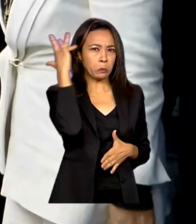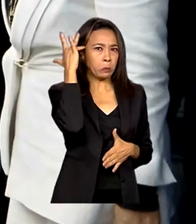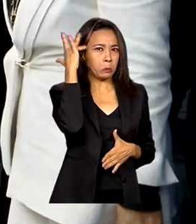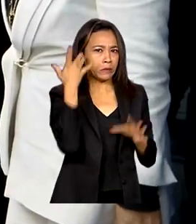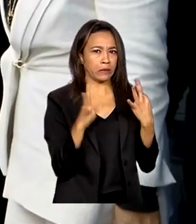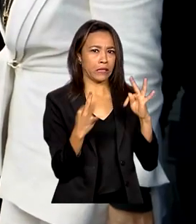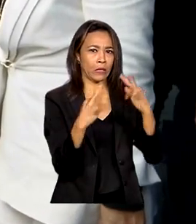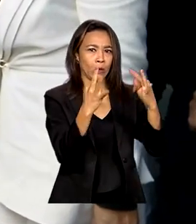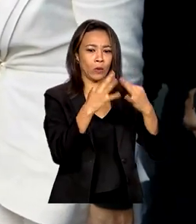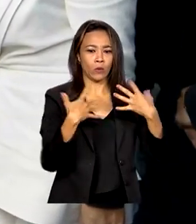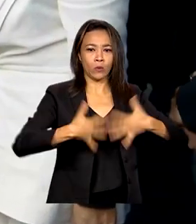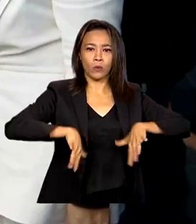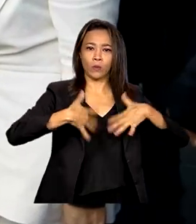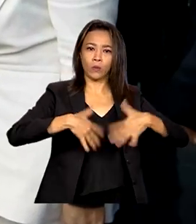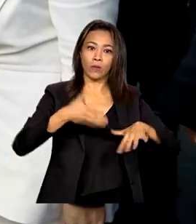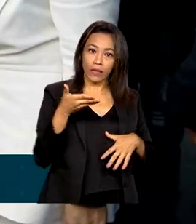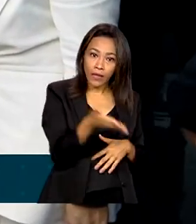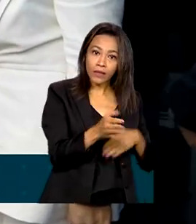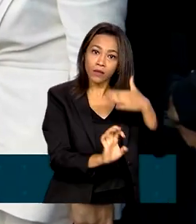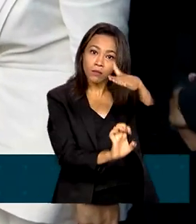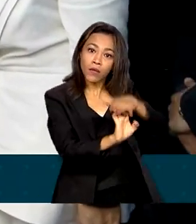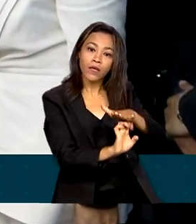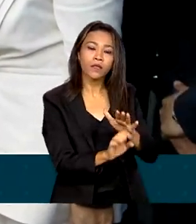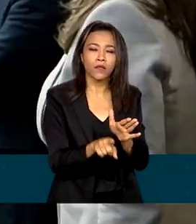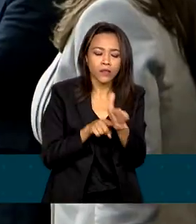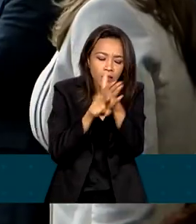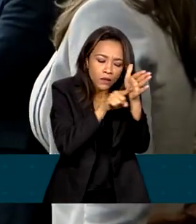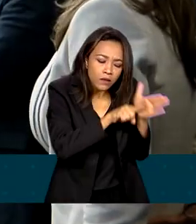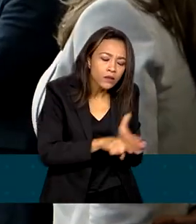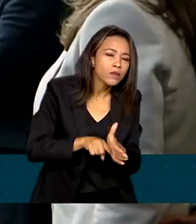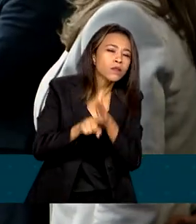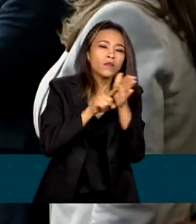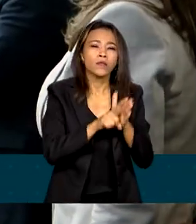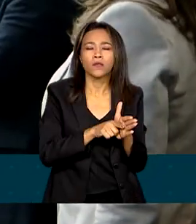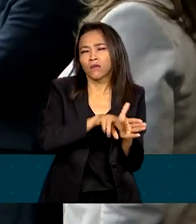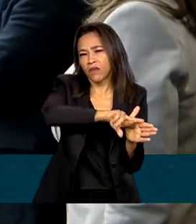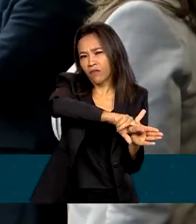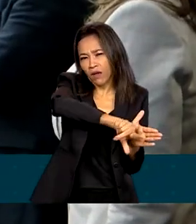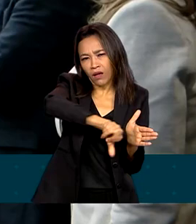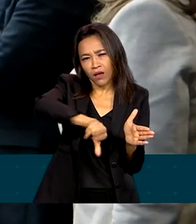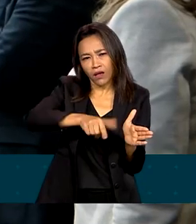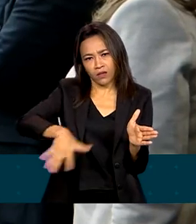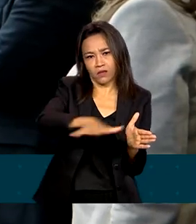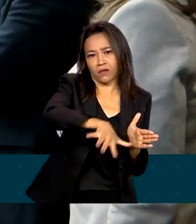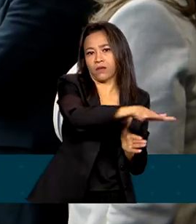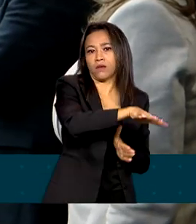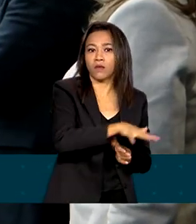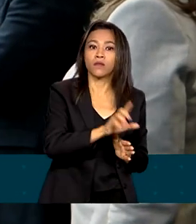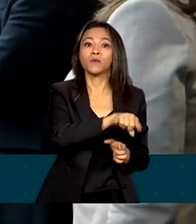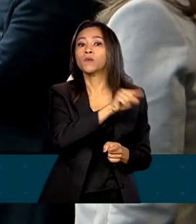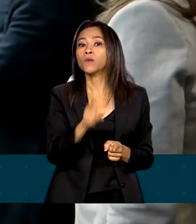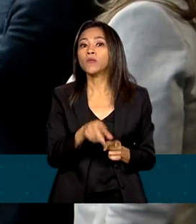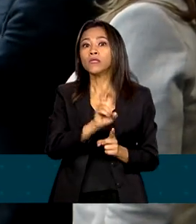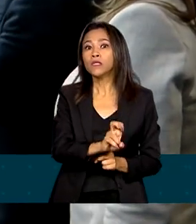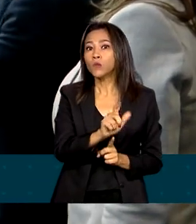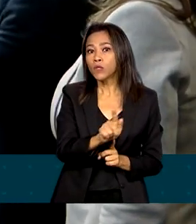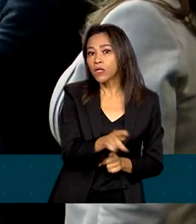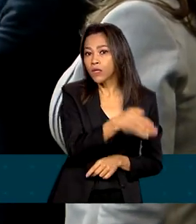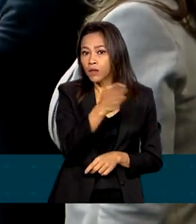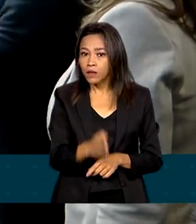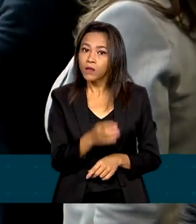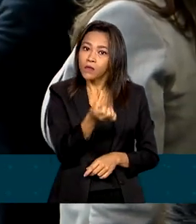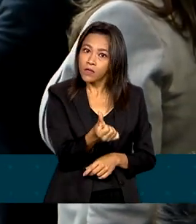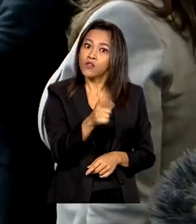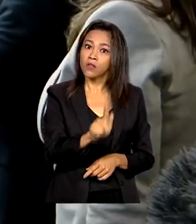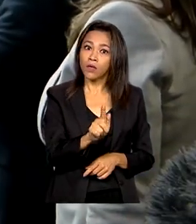Huawei. Na empresa, são desenvolvidas soluções tecnológicas em diversas áreas, entre elas o 5G e o 6G.